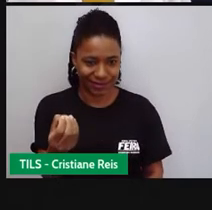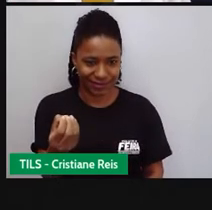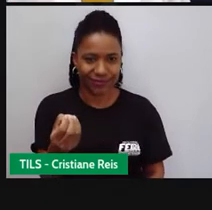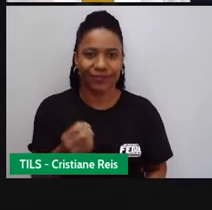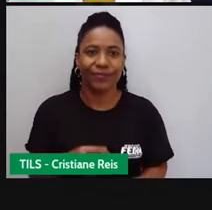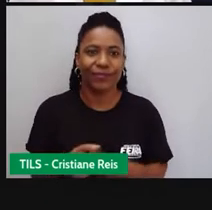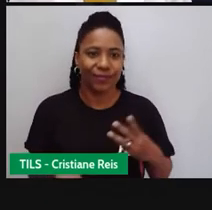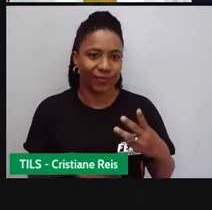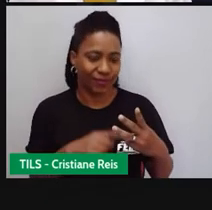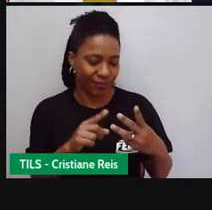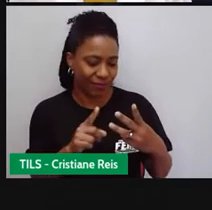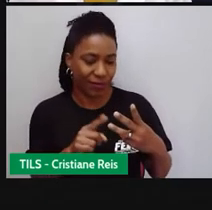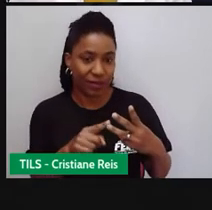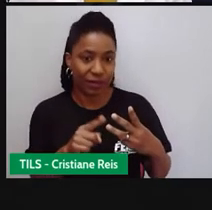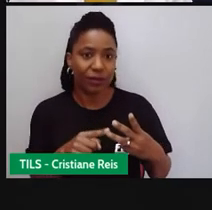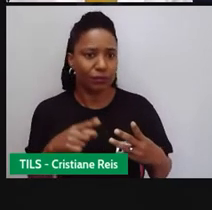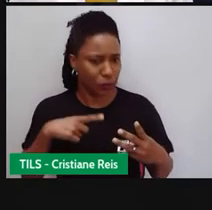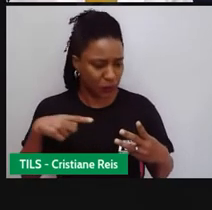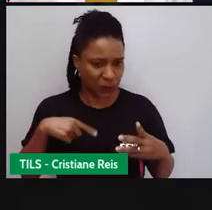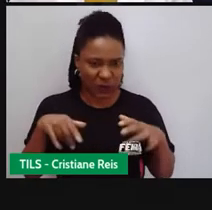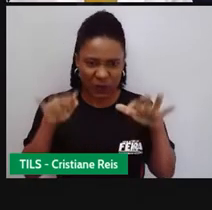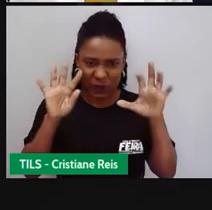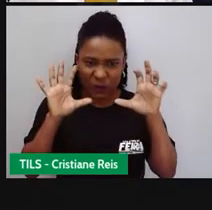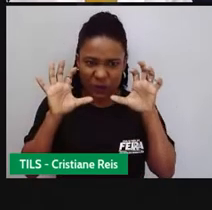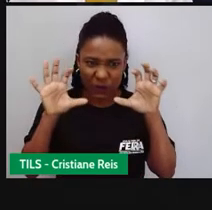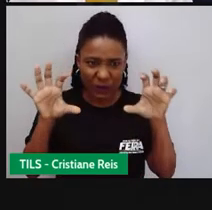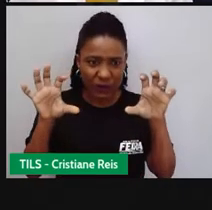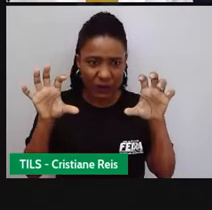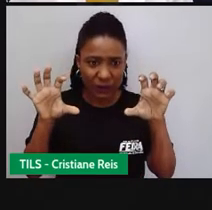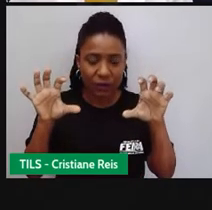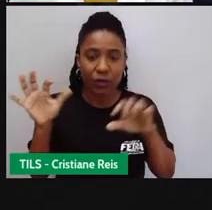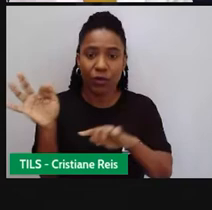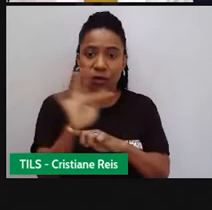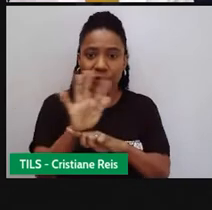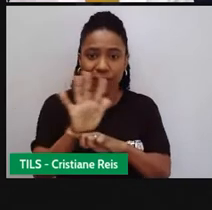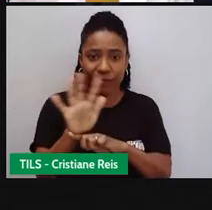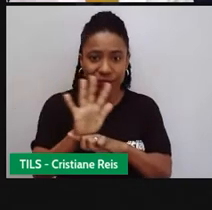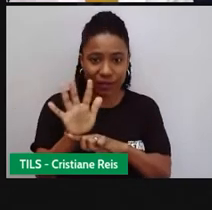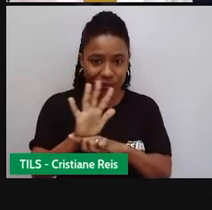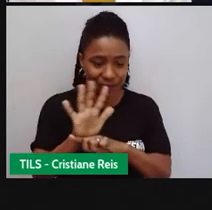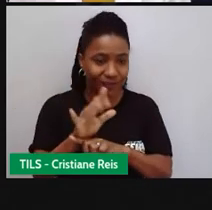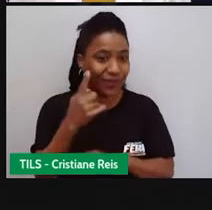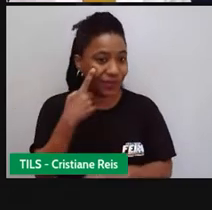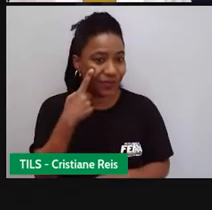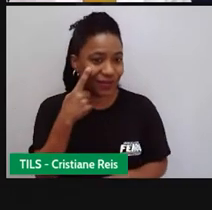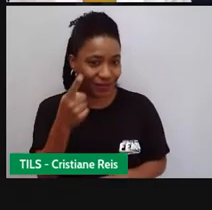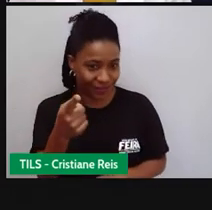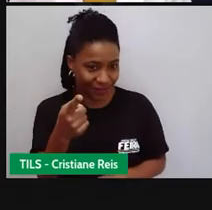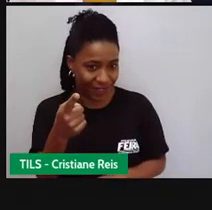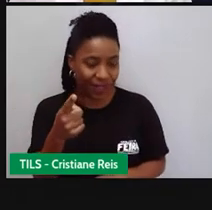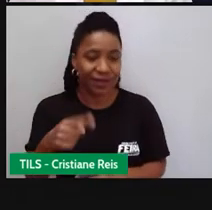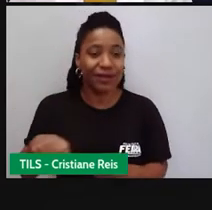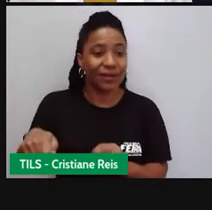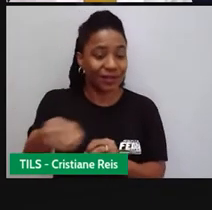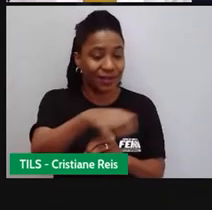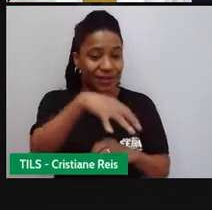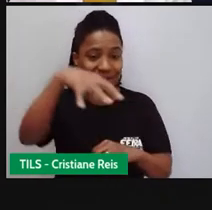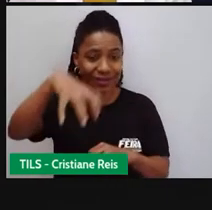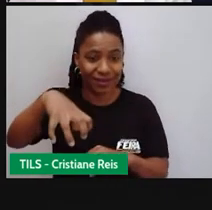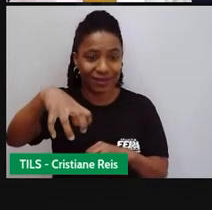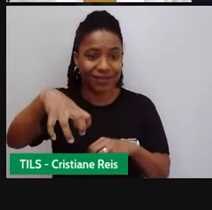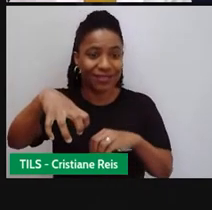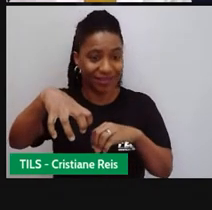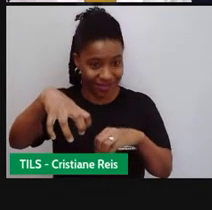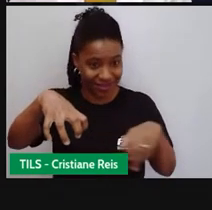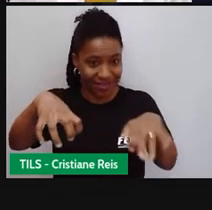Horror Movie, filme de terror. Segue a dica. Fantasy Island, Ilha da Fantasia. Muito